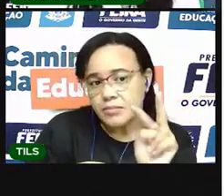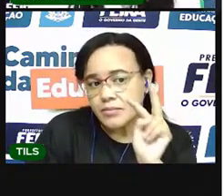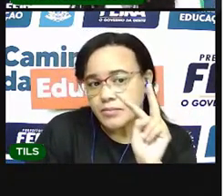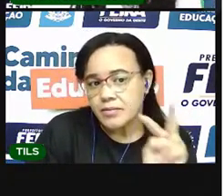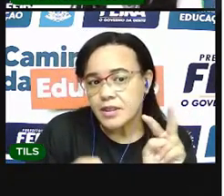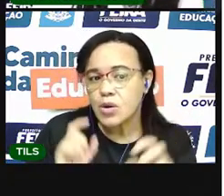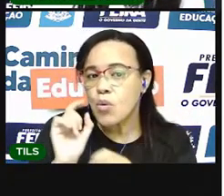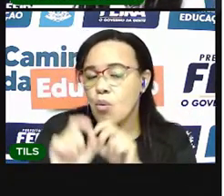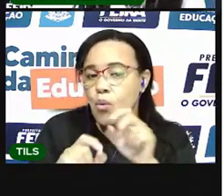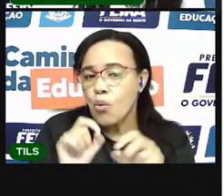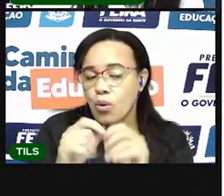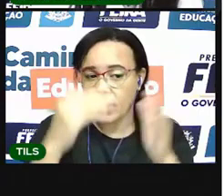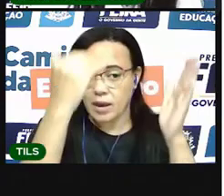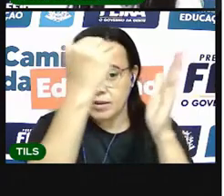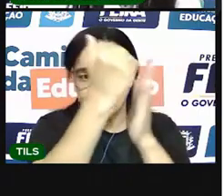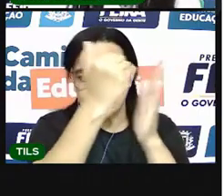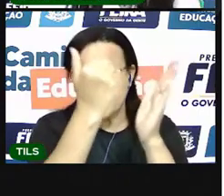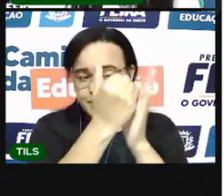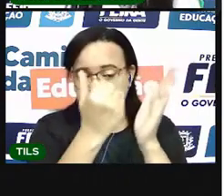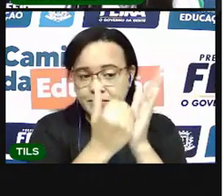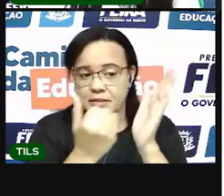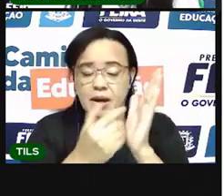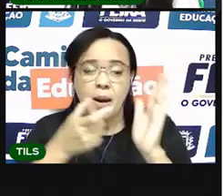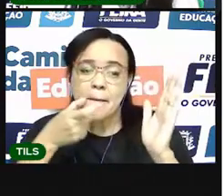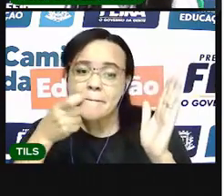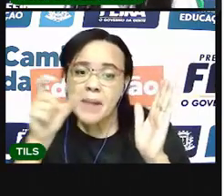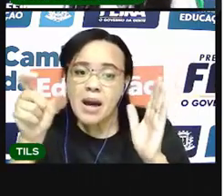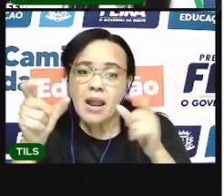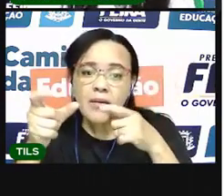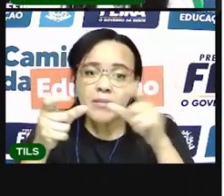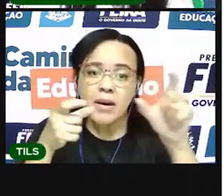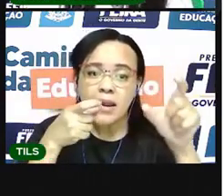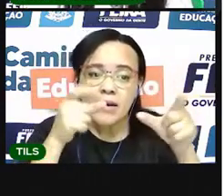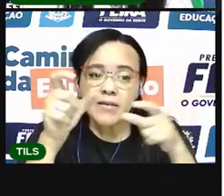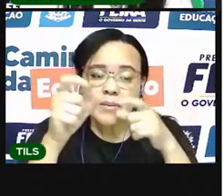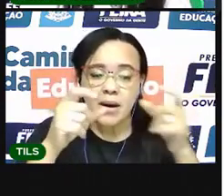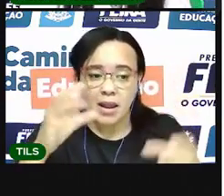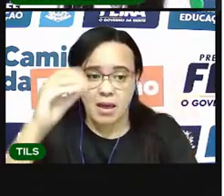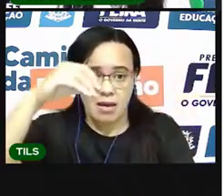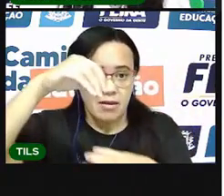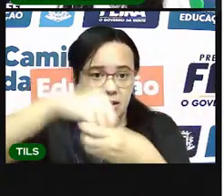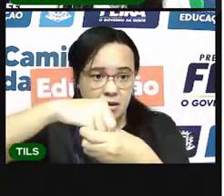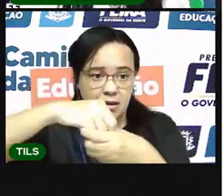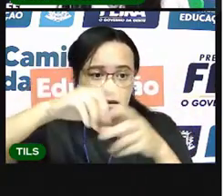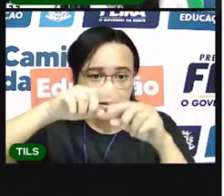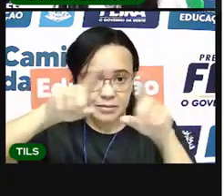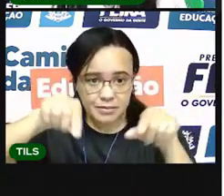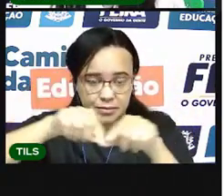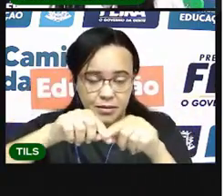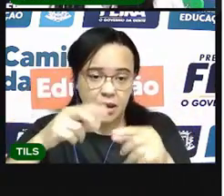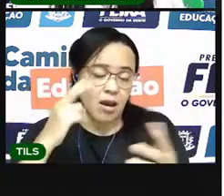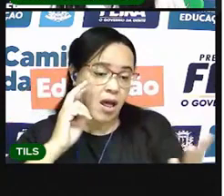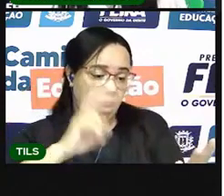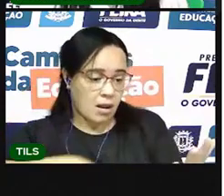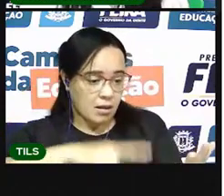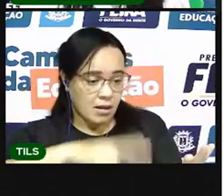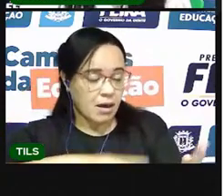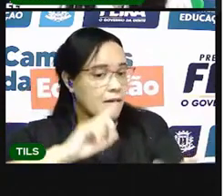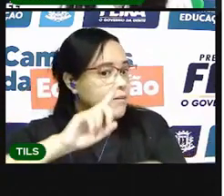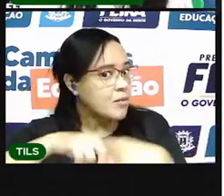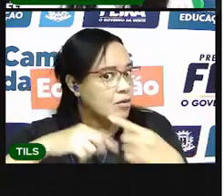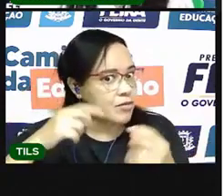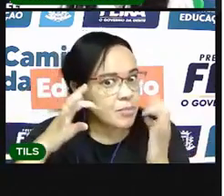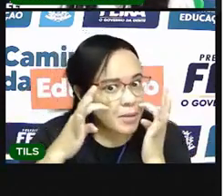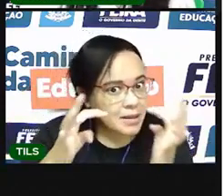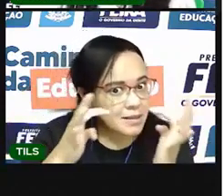classificar algumas palavras. Olha, eu vou fazer a leitura pausadamente. Você vai acompanhando daí, tá bom?